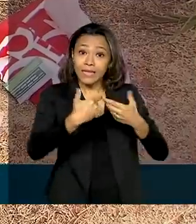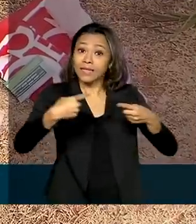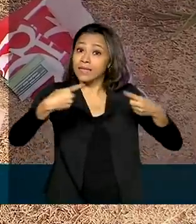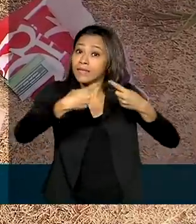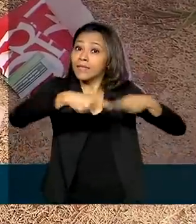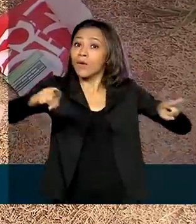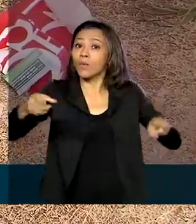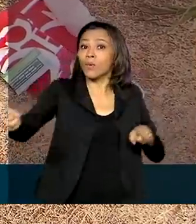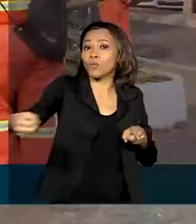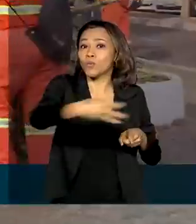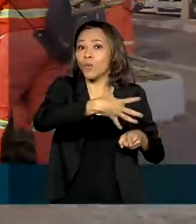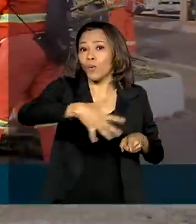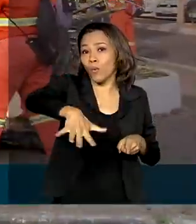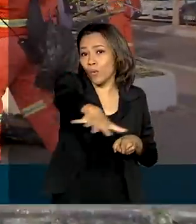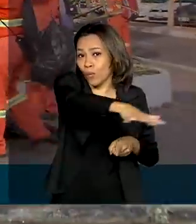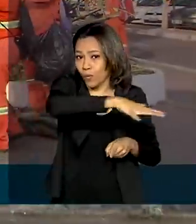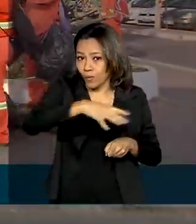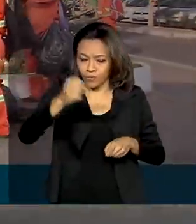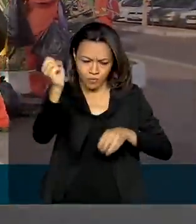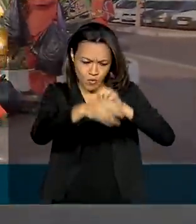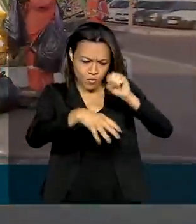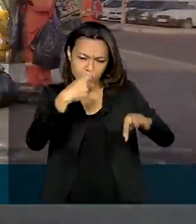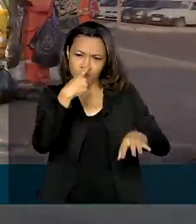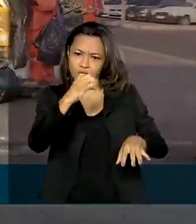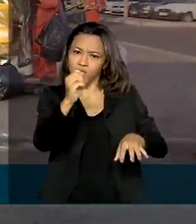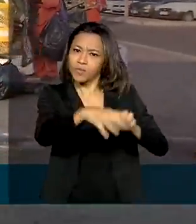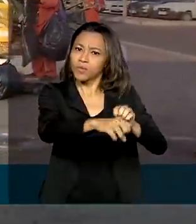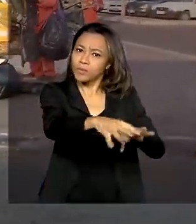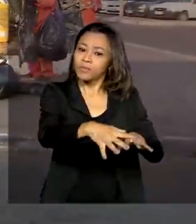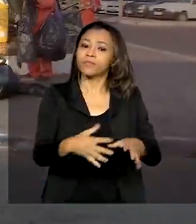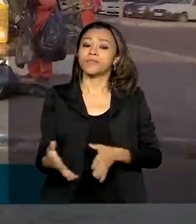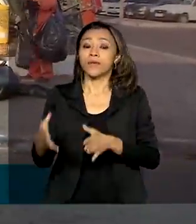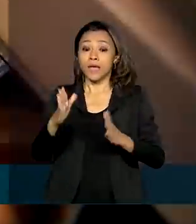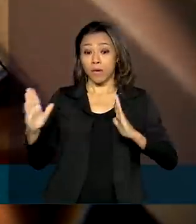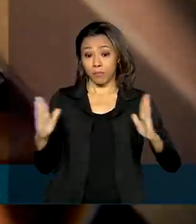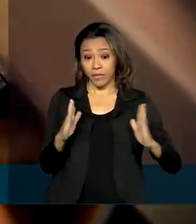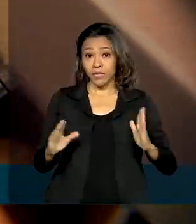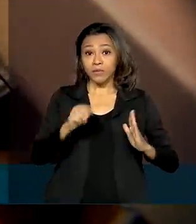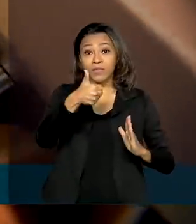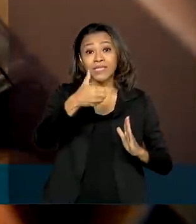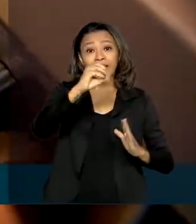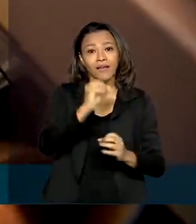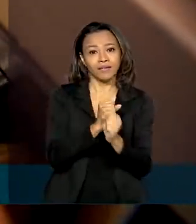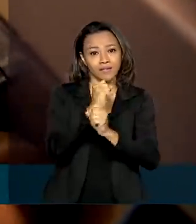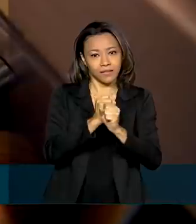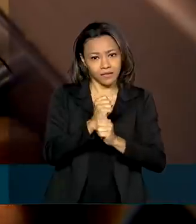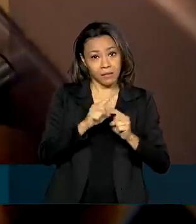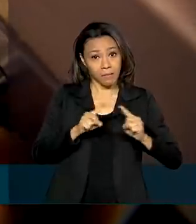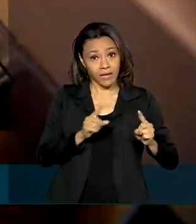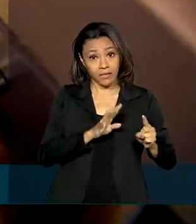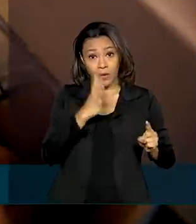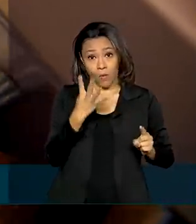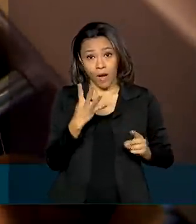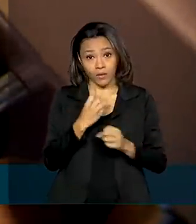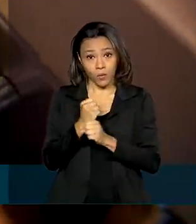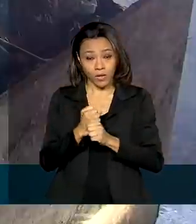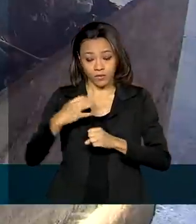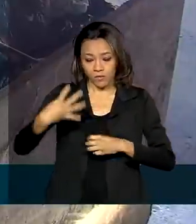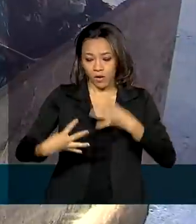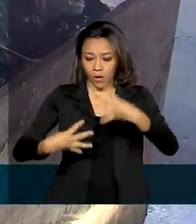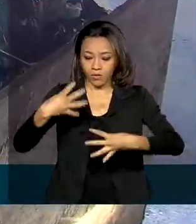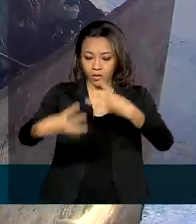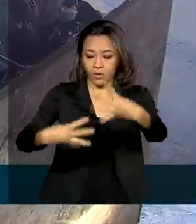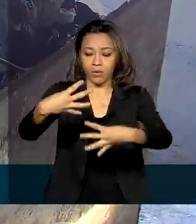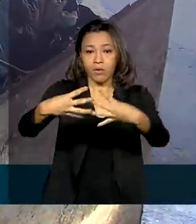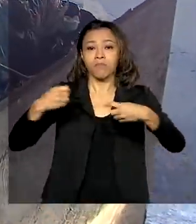As propostas do documento são pensadas para as próximas duas décadas, mas a cada quatro anos devem ser revisadas